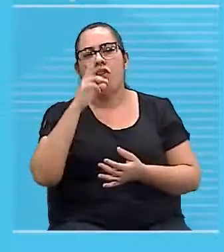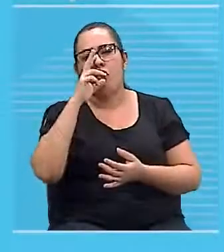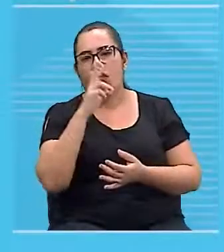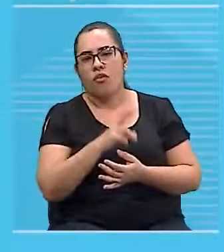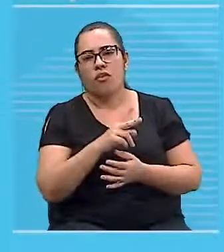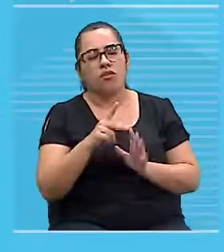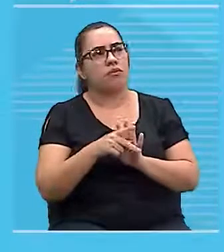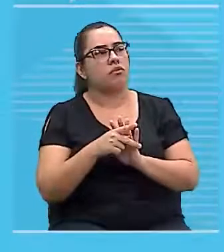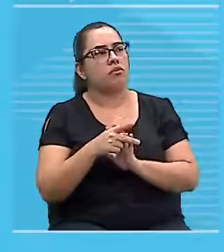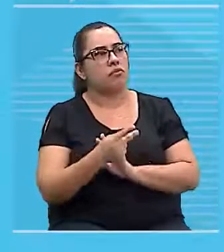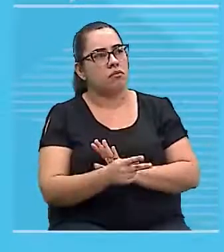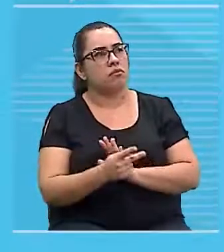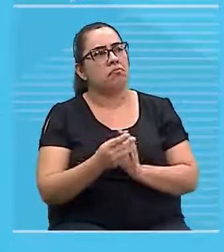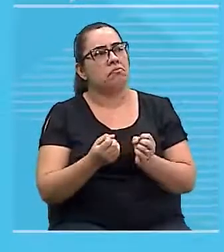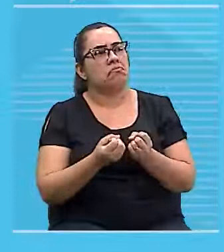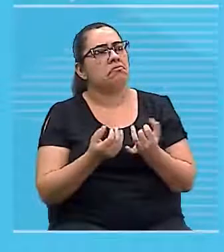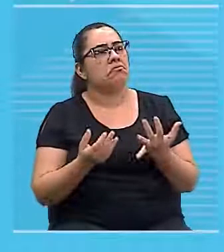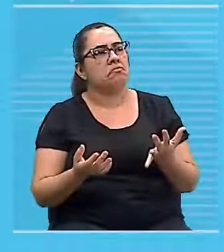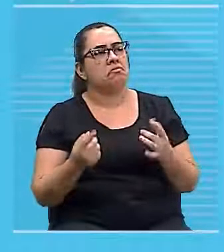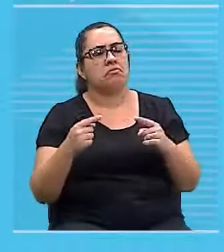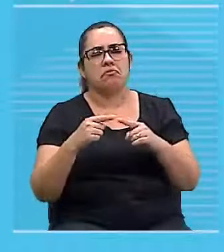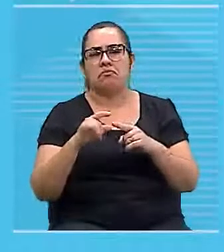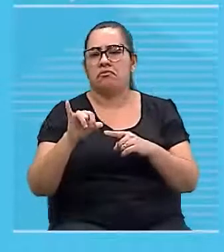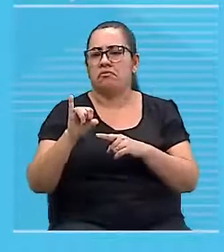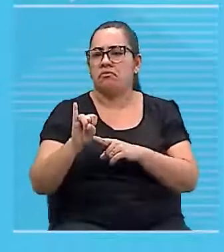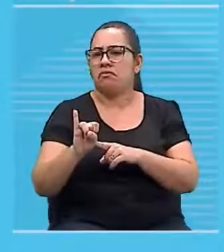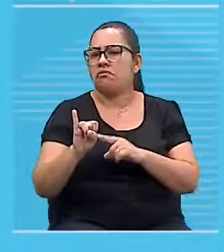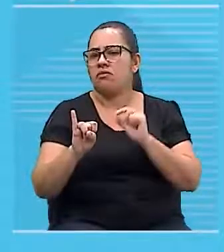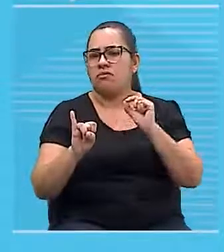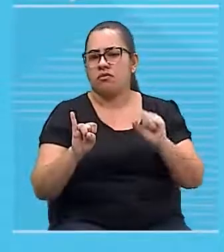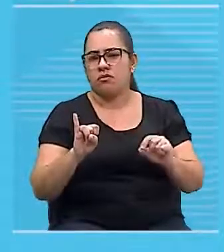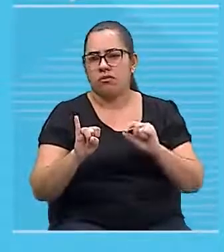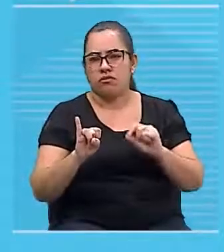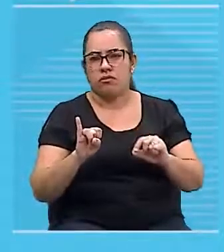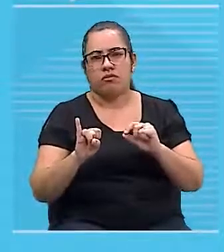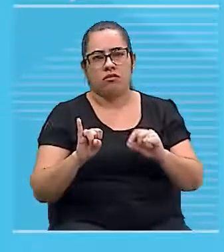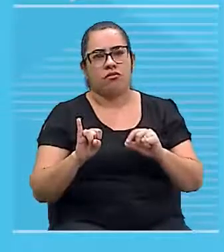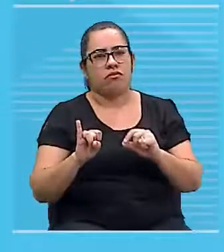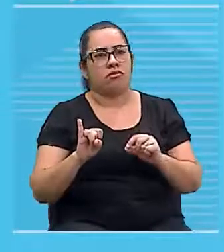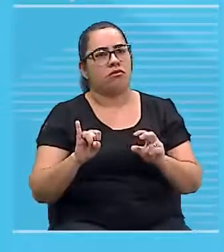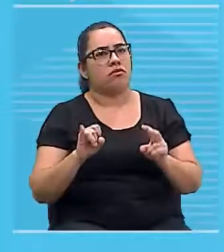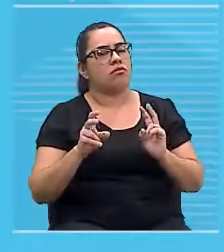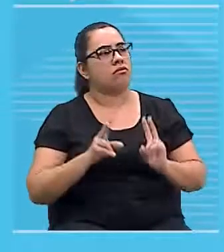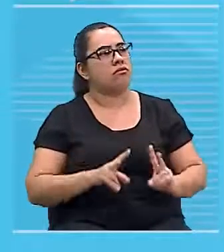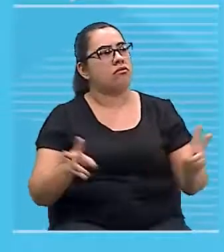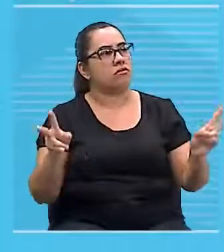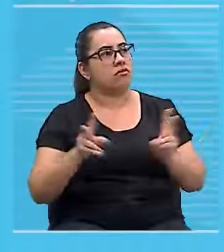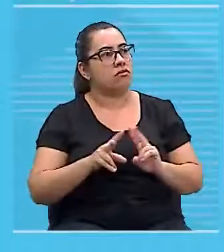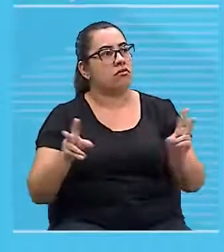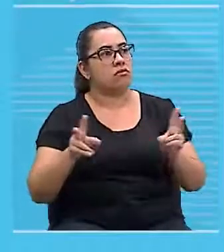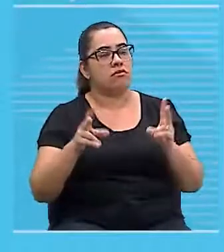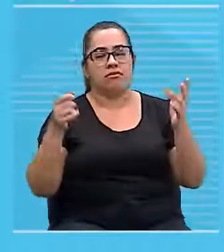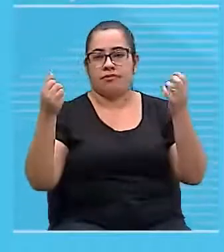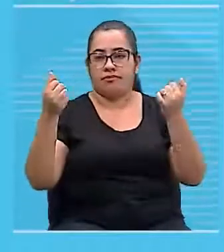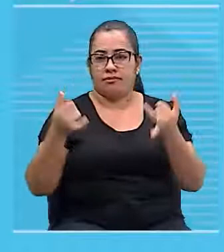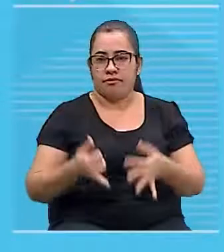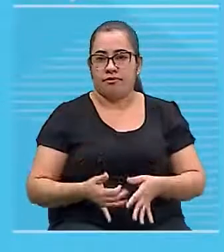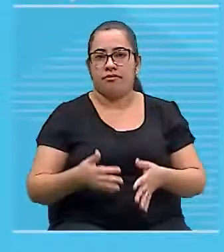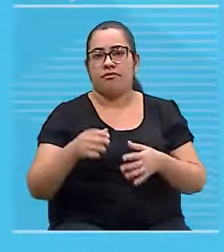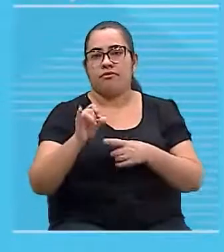Intensidade, professor. O que quer dizer intensidade? Toda vez que a gente fala intensidade,